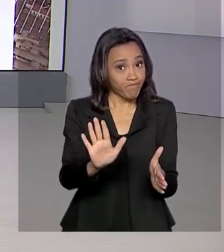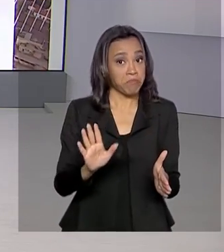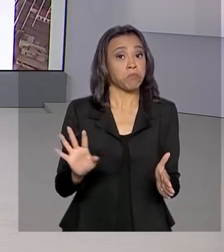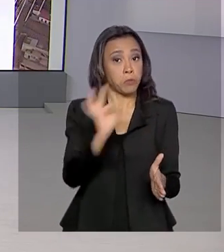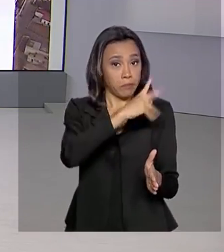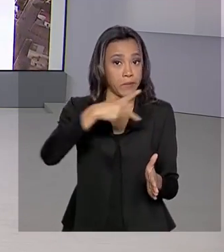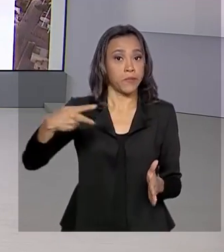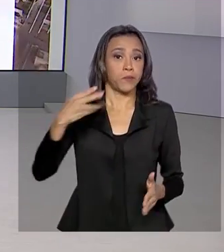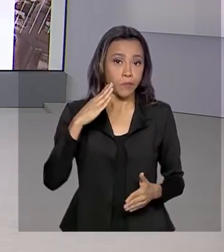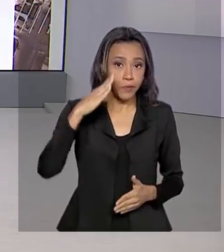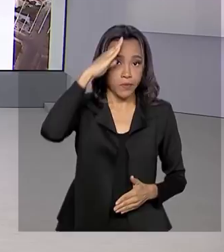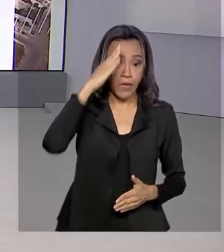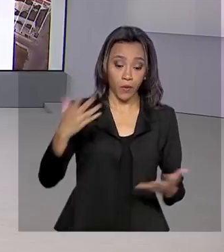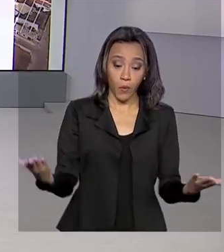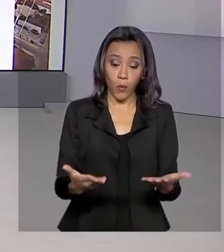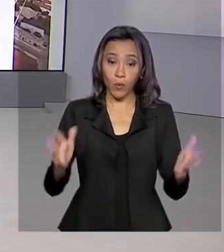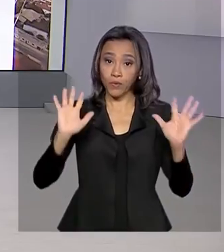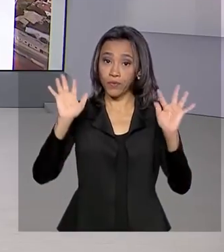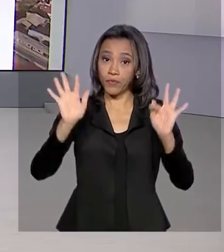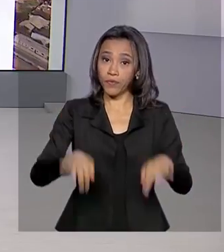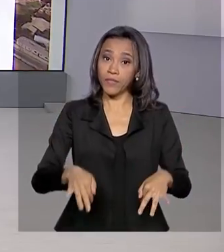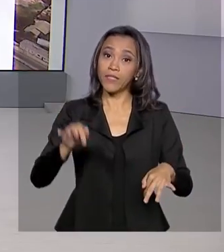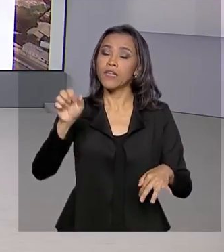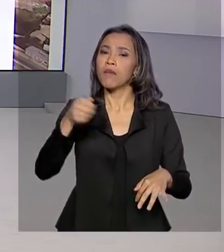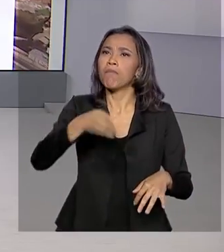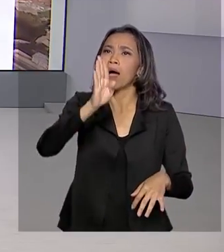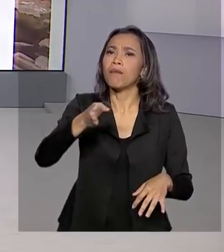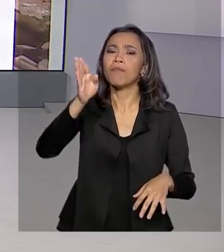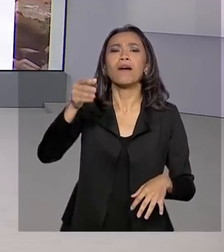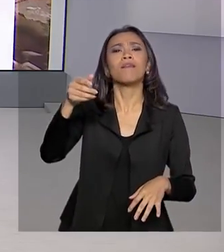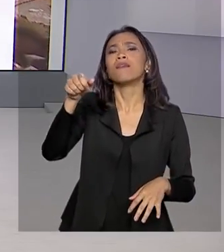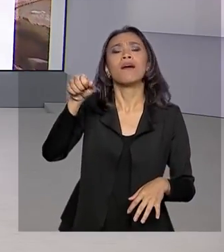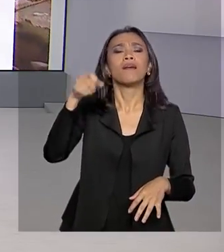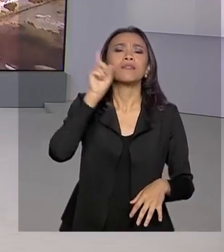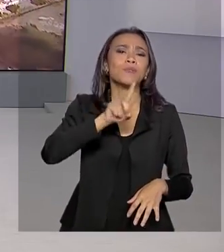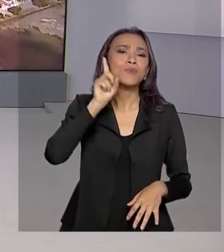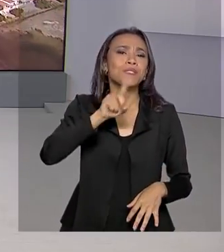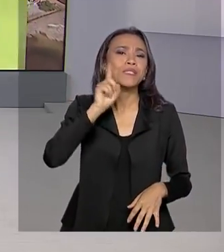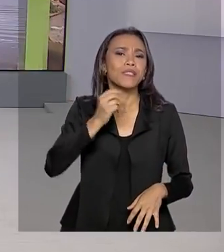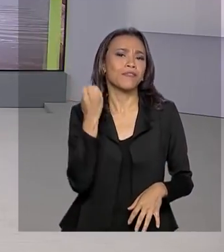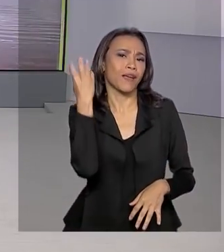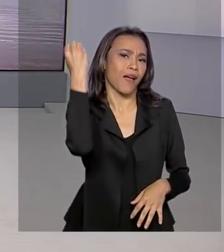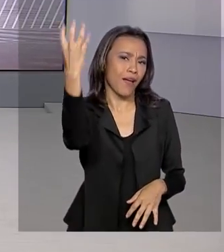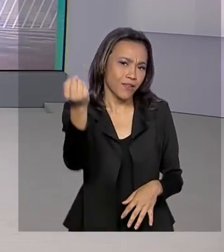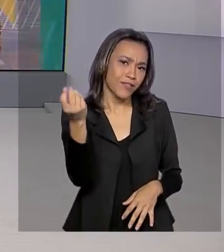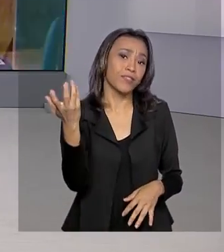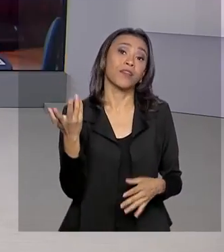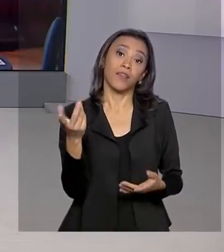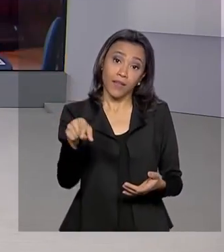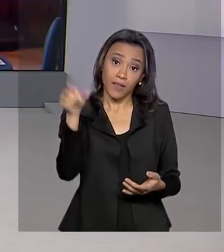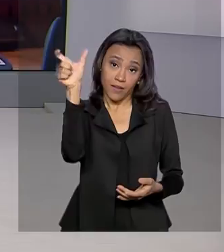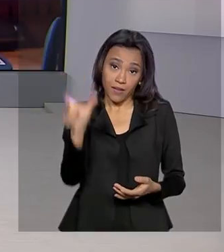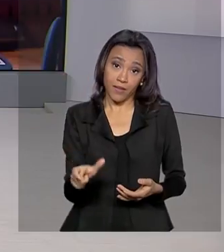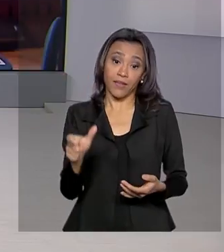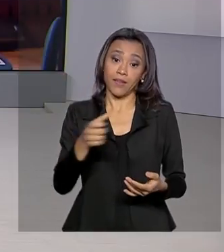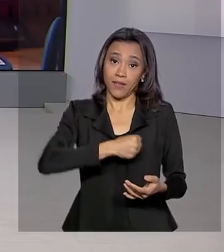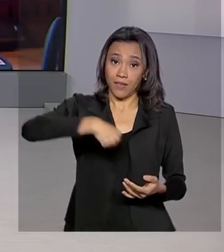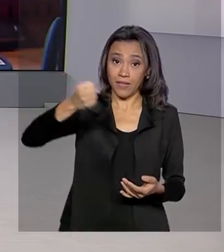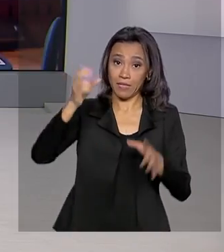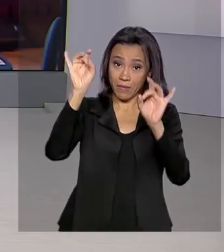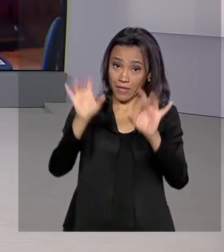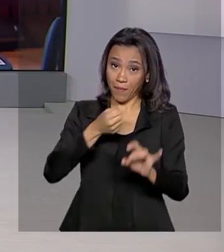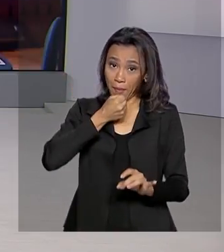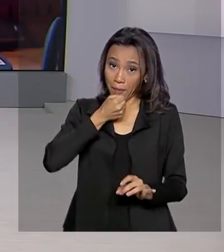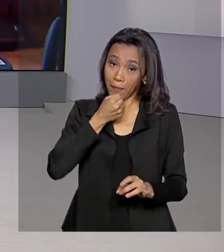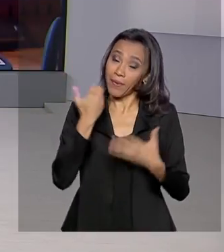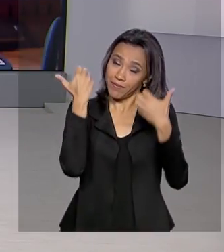Jair Bolsonaro encerra hoje viagem pela Flórida, nos Estados Unidos. A nossa enviada especial, Daniela Ipopov, conta os detalhes para a gente. Oi, Dani,